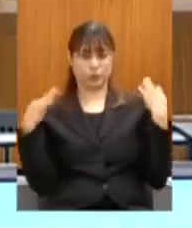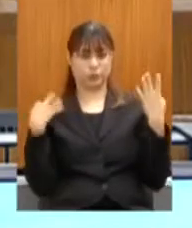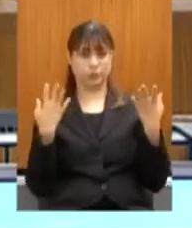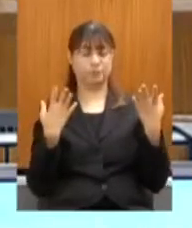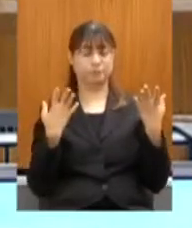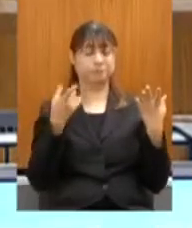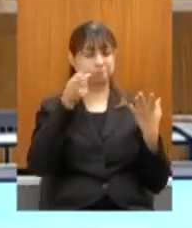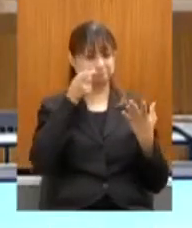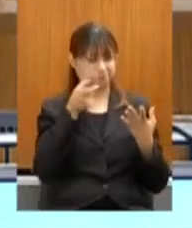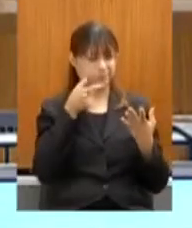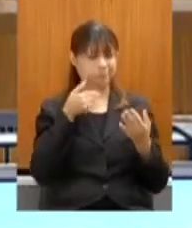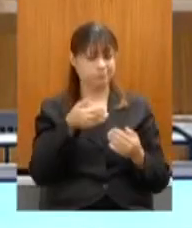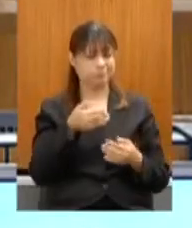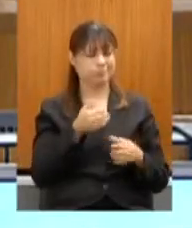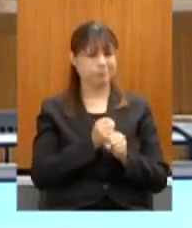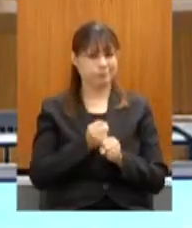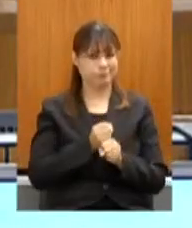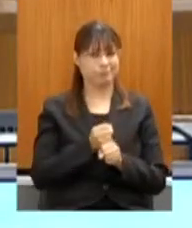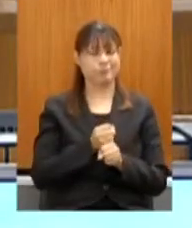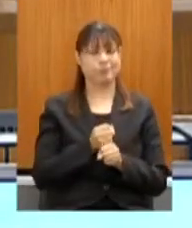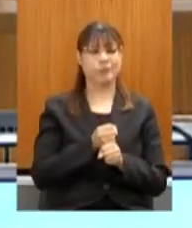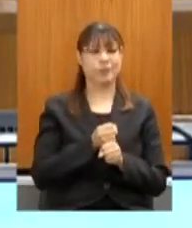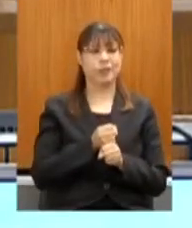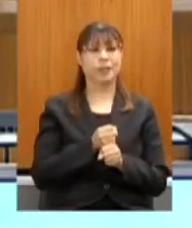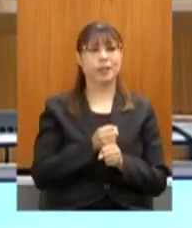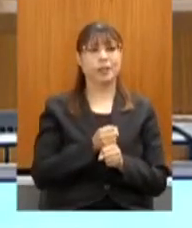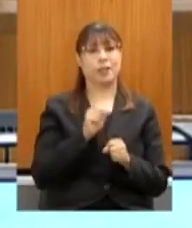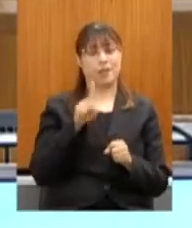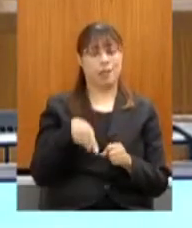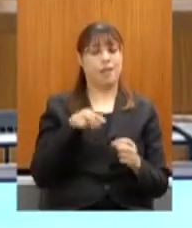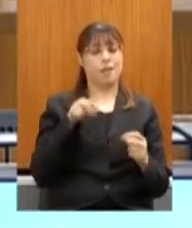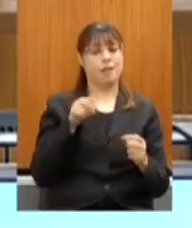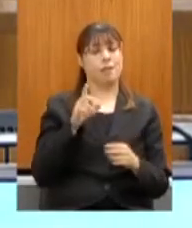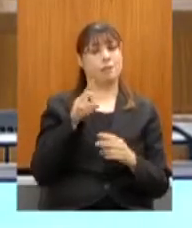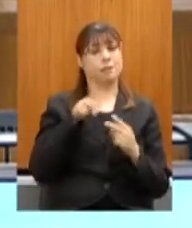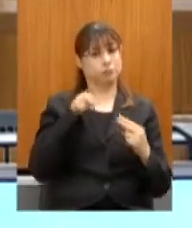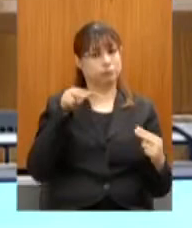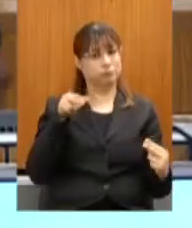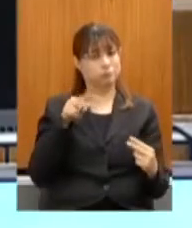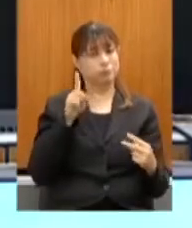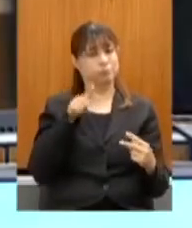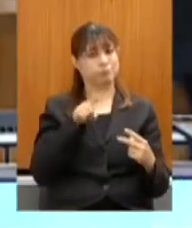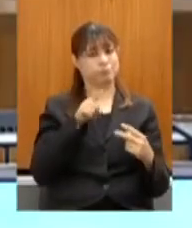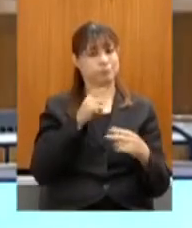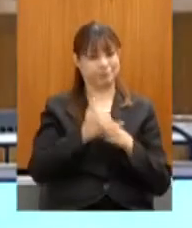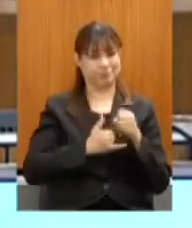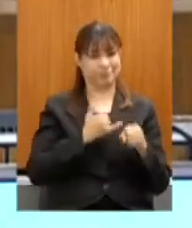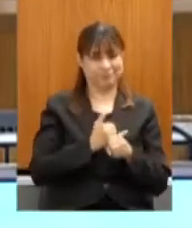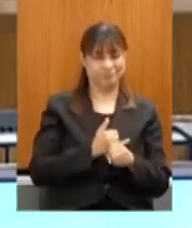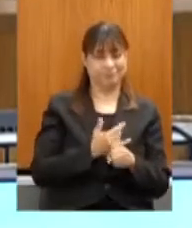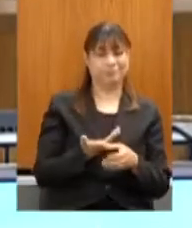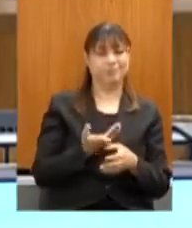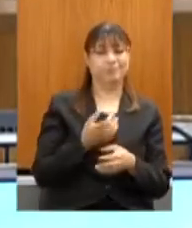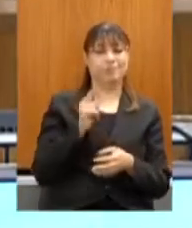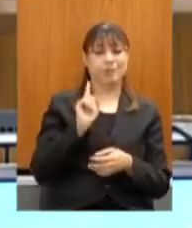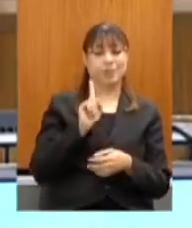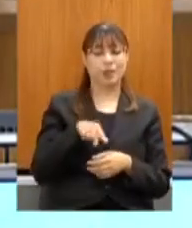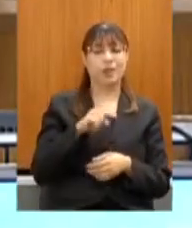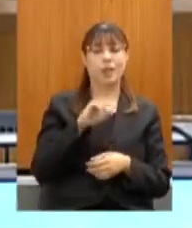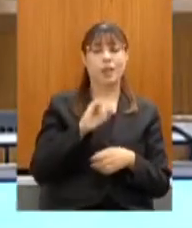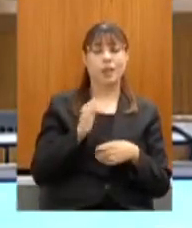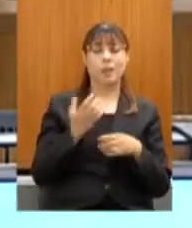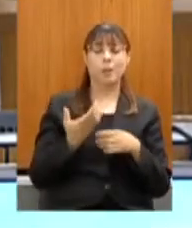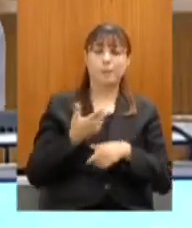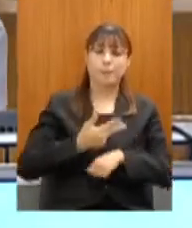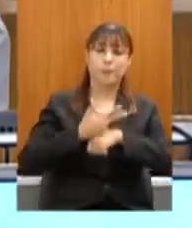nós fizemos ele online, implementamos o sistema e ele é finalista no Prêmio Inova 2020